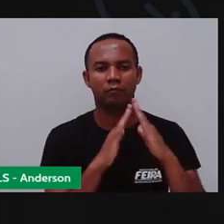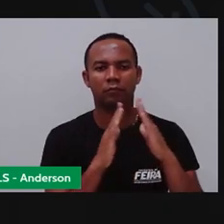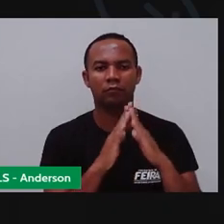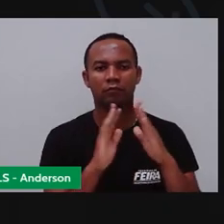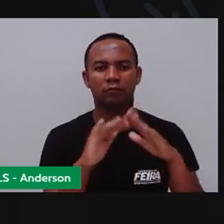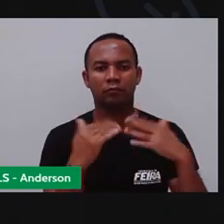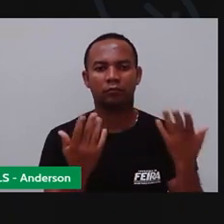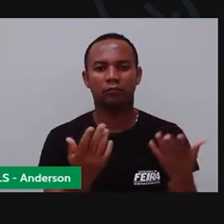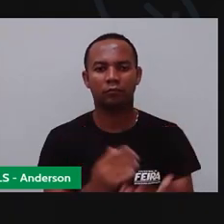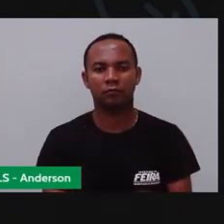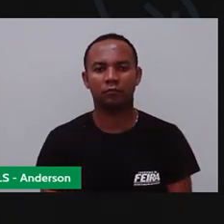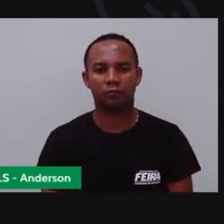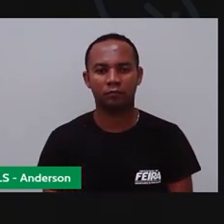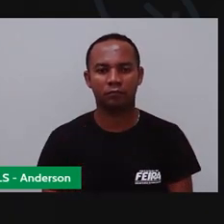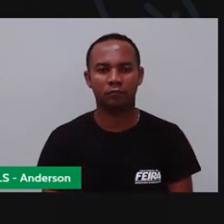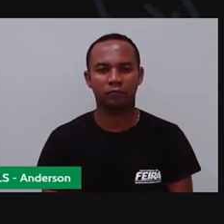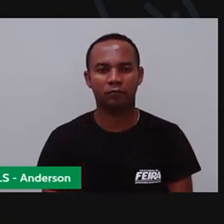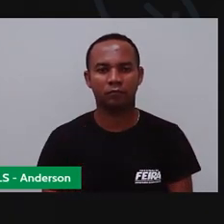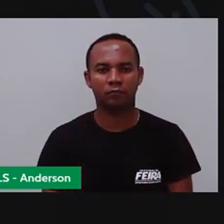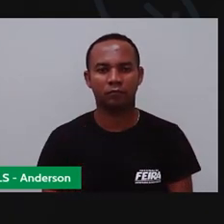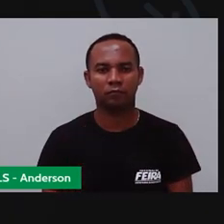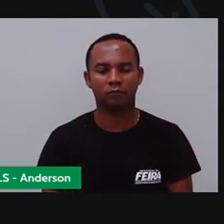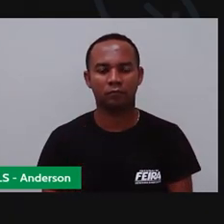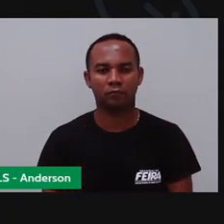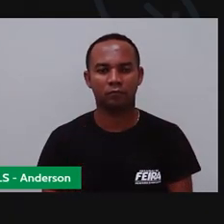Vamos botar Número 15 Número